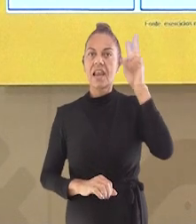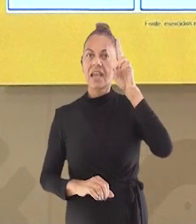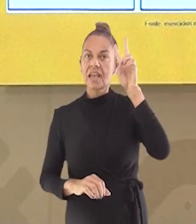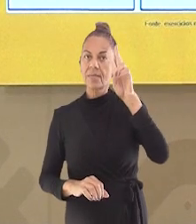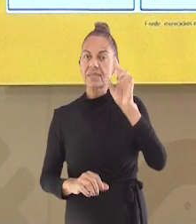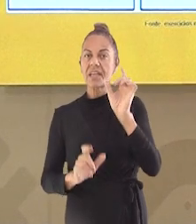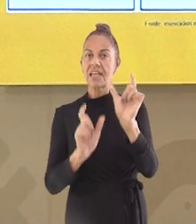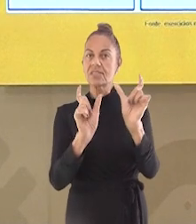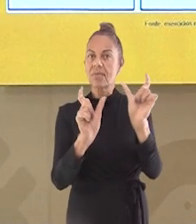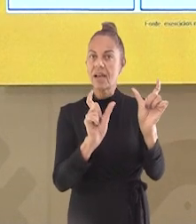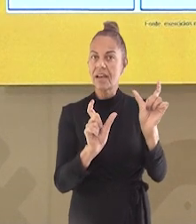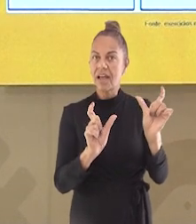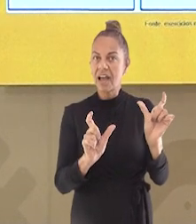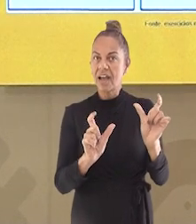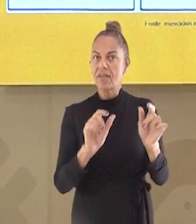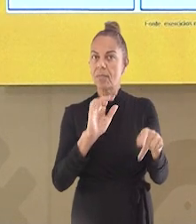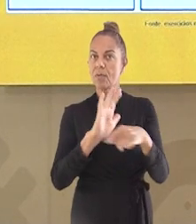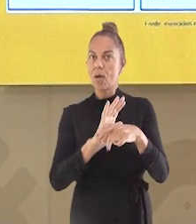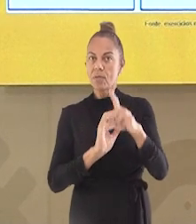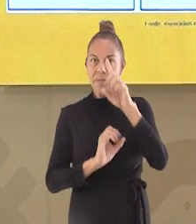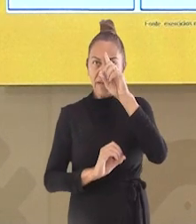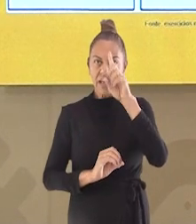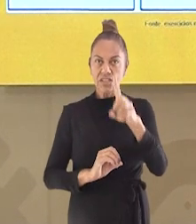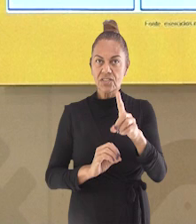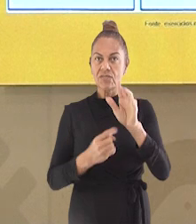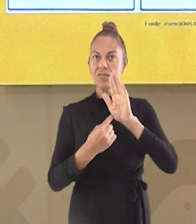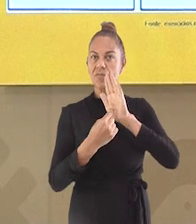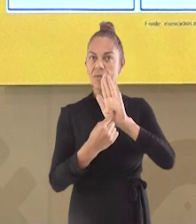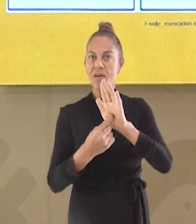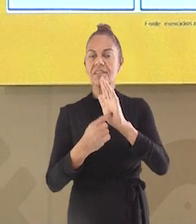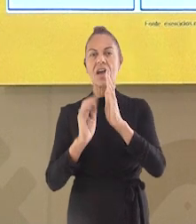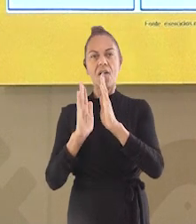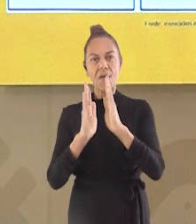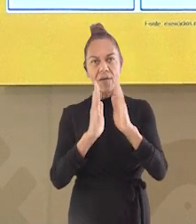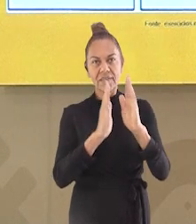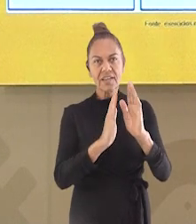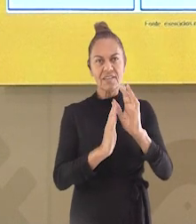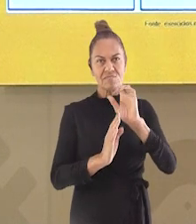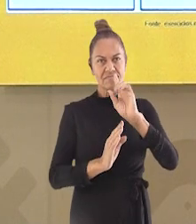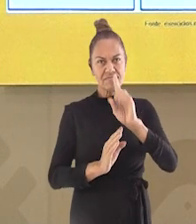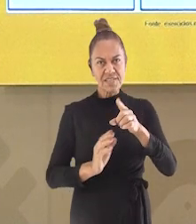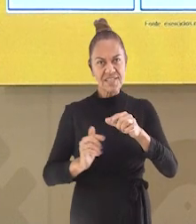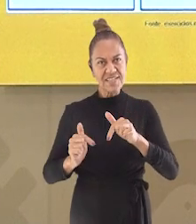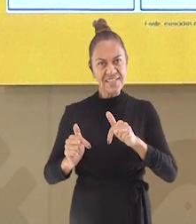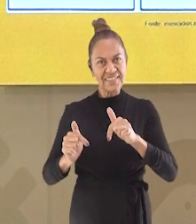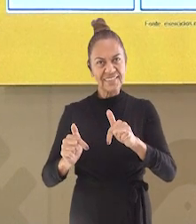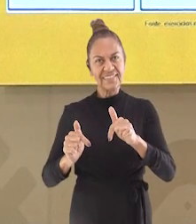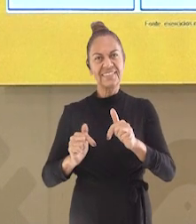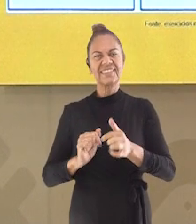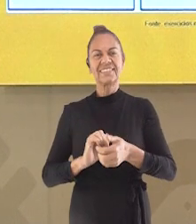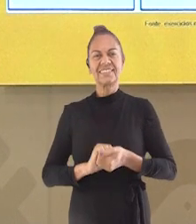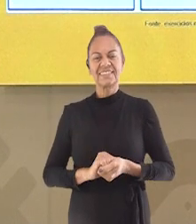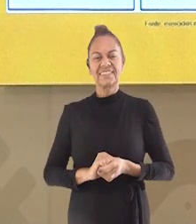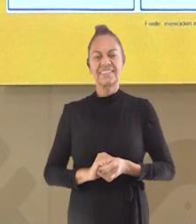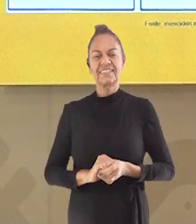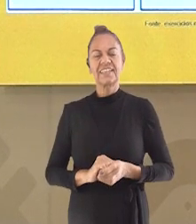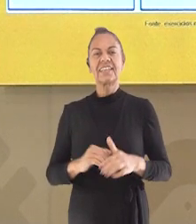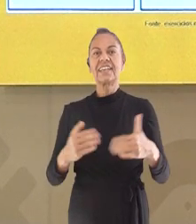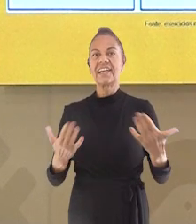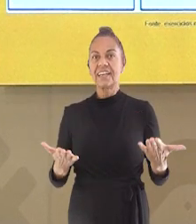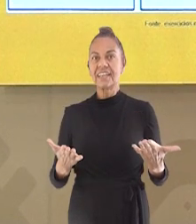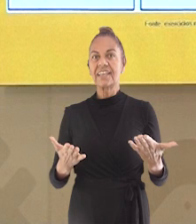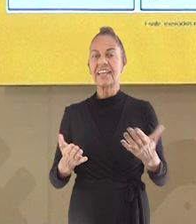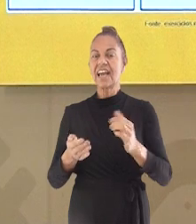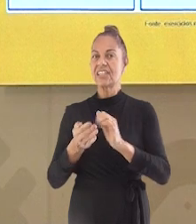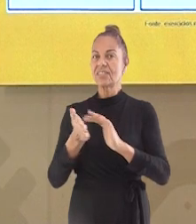imperativo indicam uma ordem. E aí, conseguiu acertar todas as questões? Todas